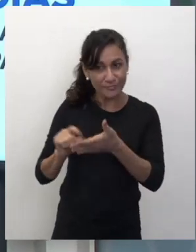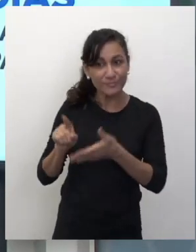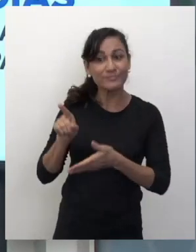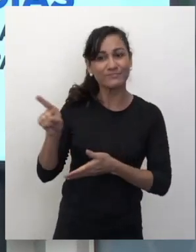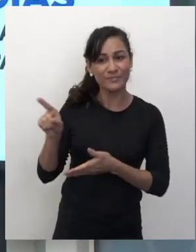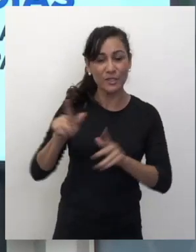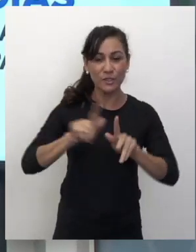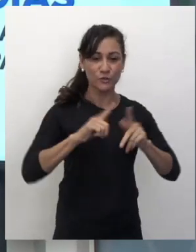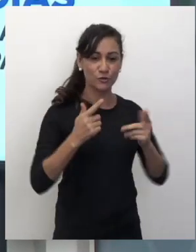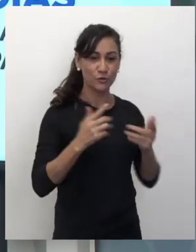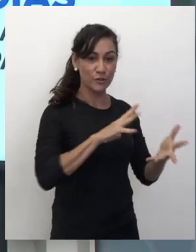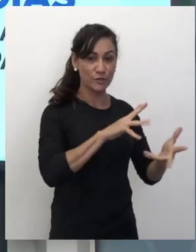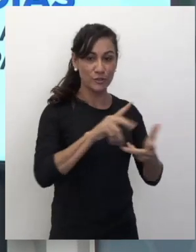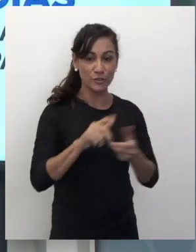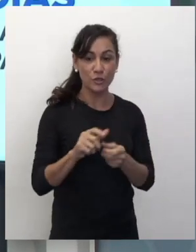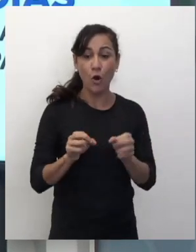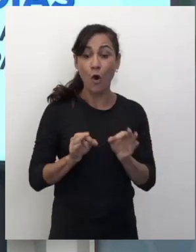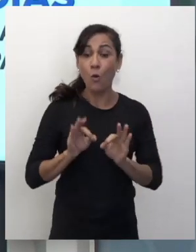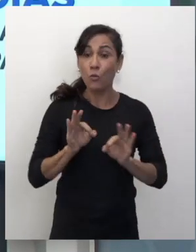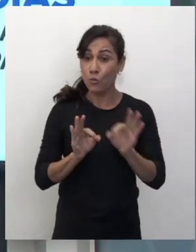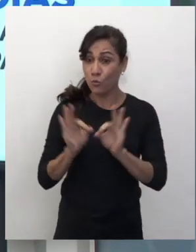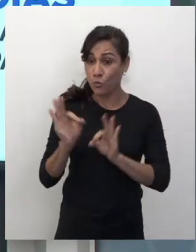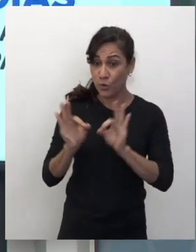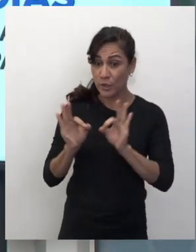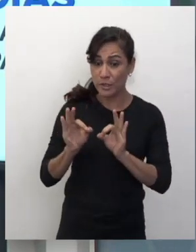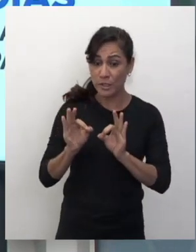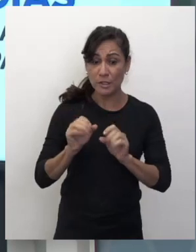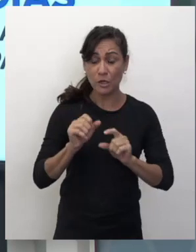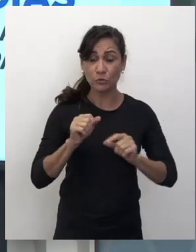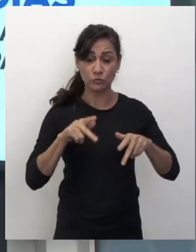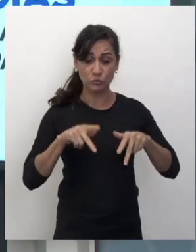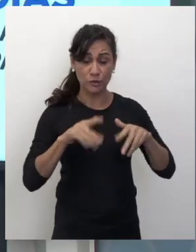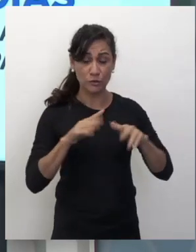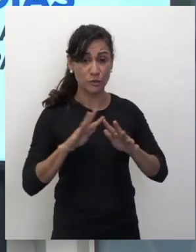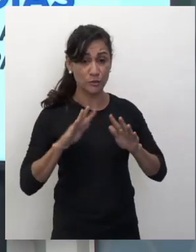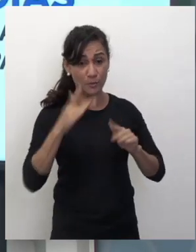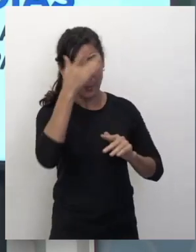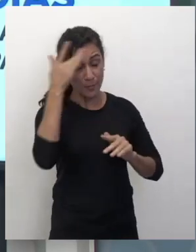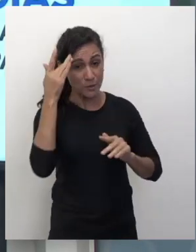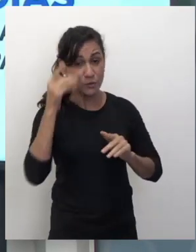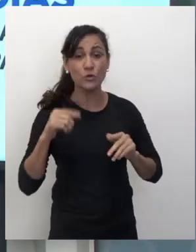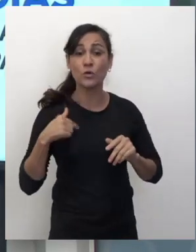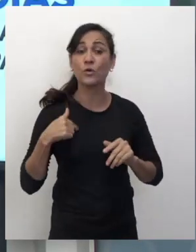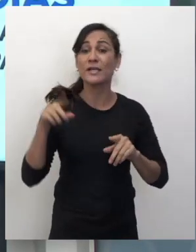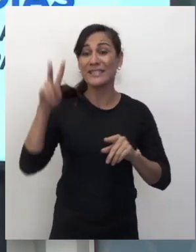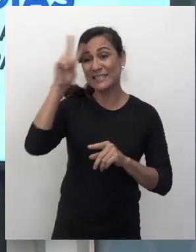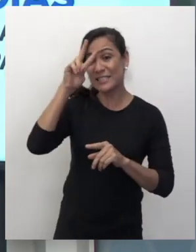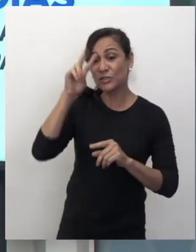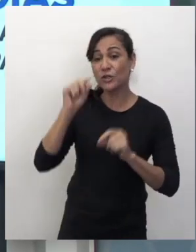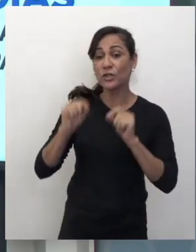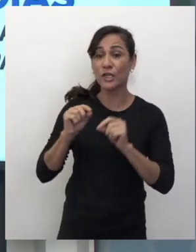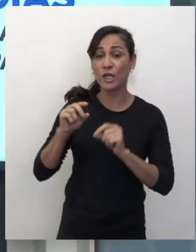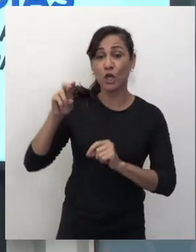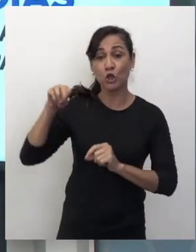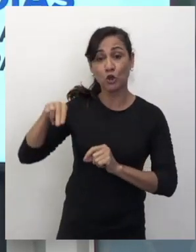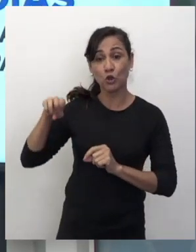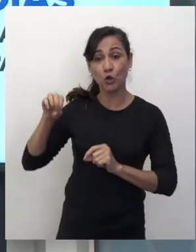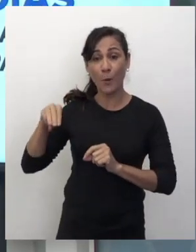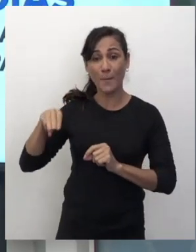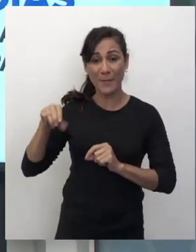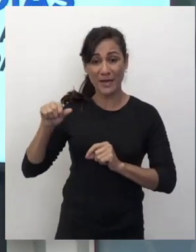Geografia, urbanização no Brasil, história, nômades e sedentários,